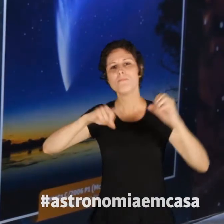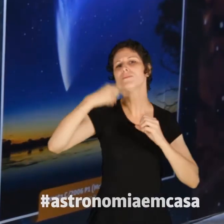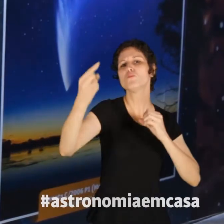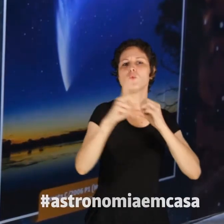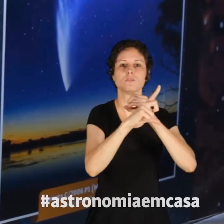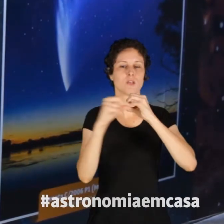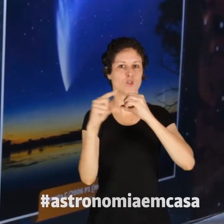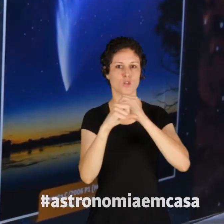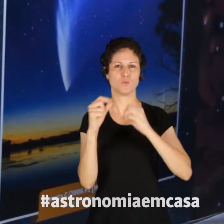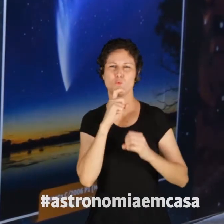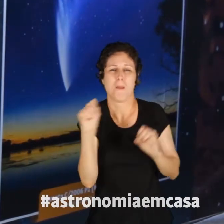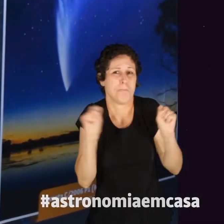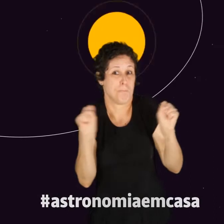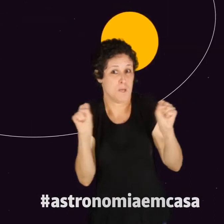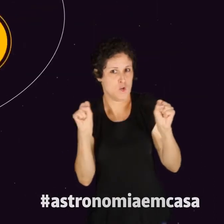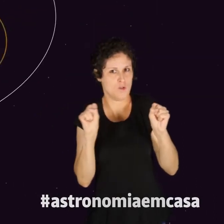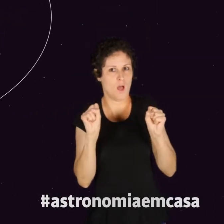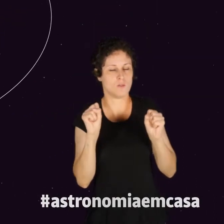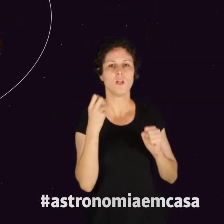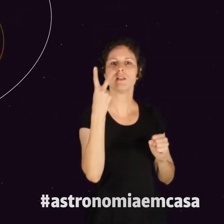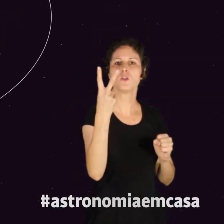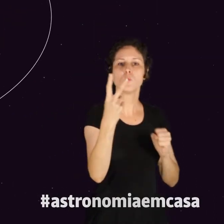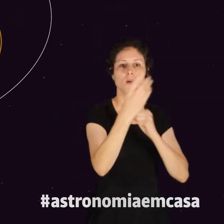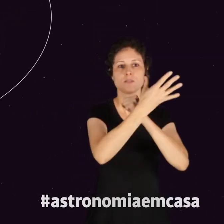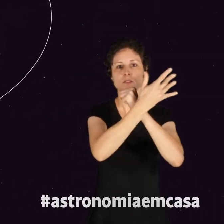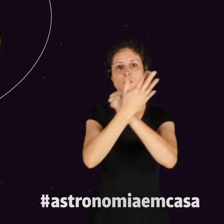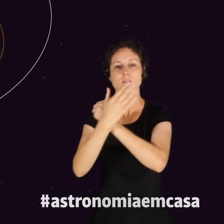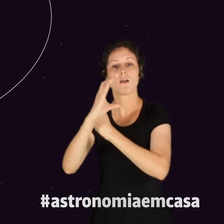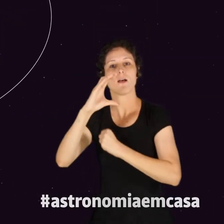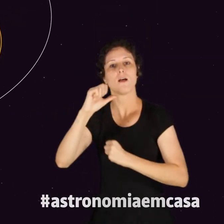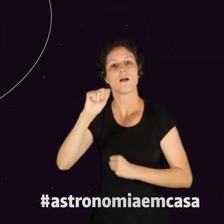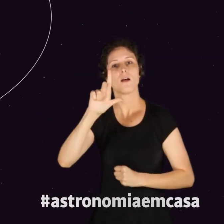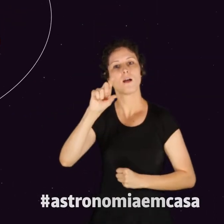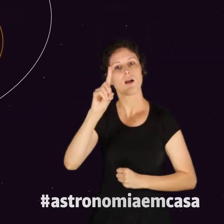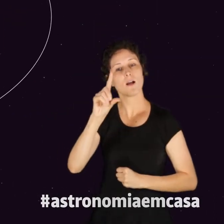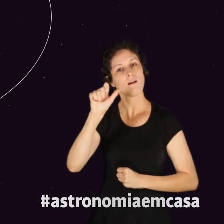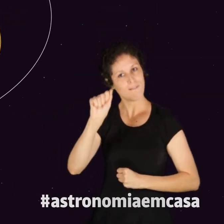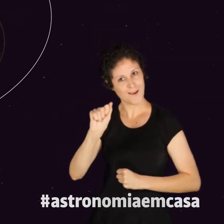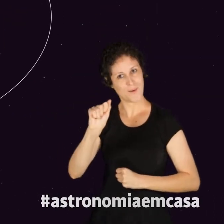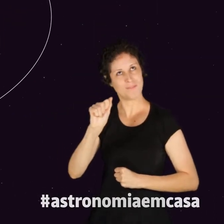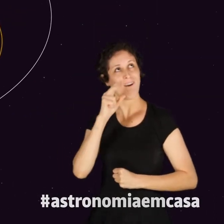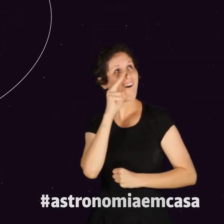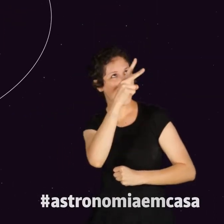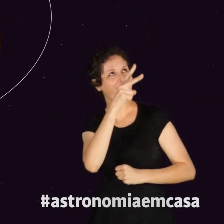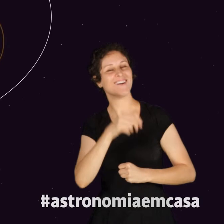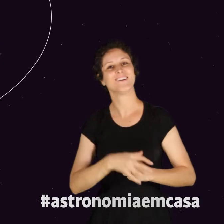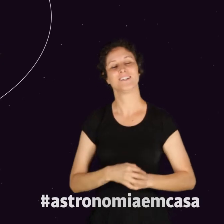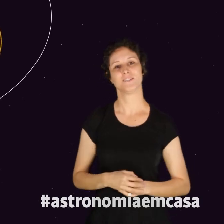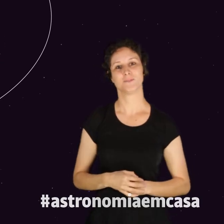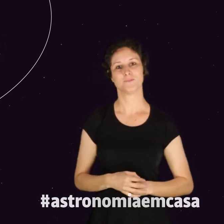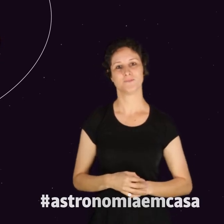Quando o cometa está próximo ao Sol, uma parte do seu material sublima. O material congelado sai do estado